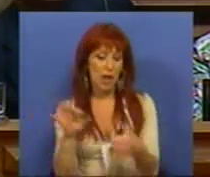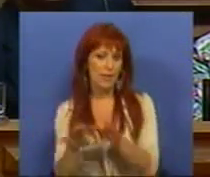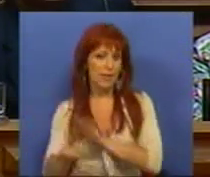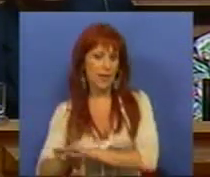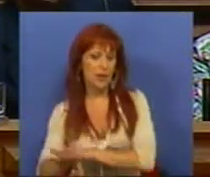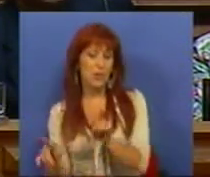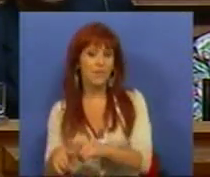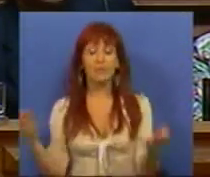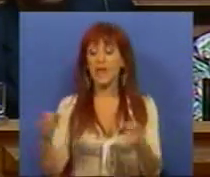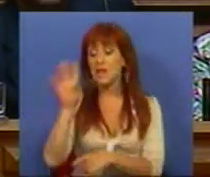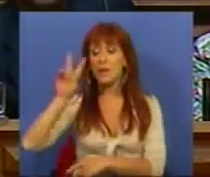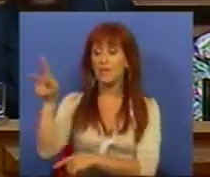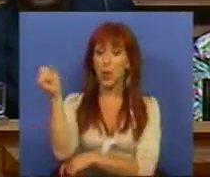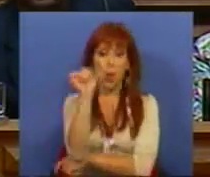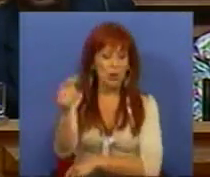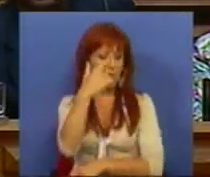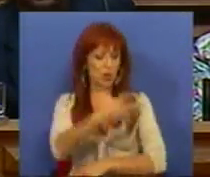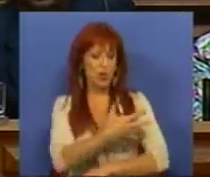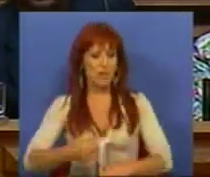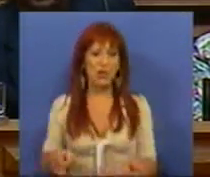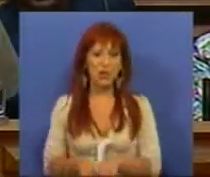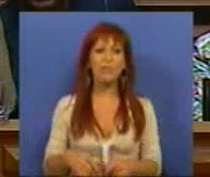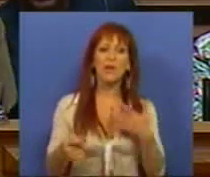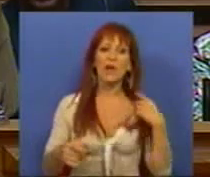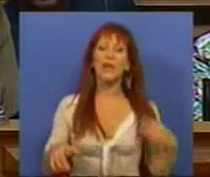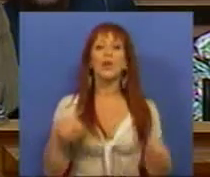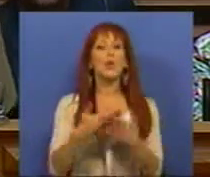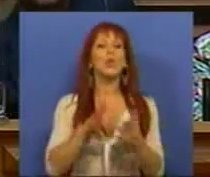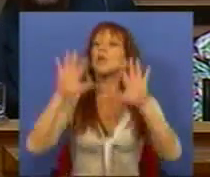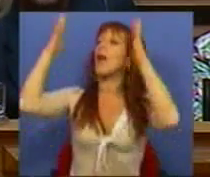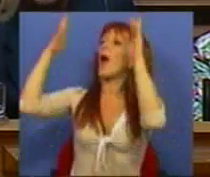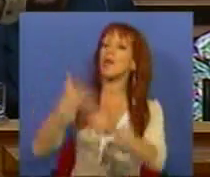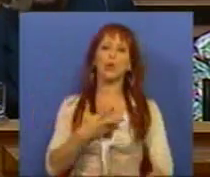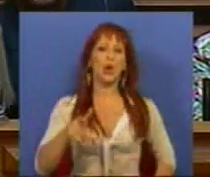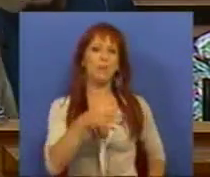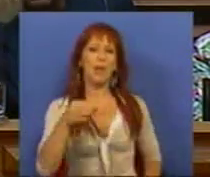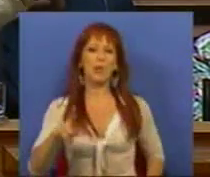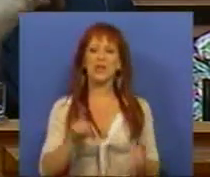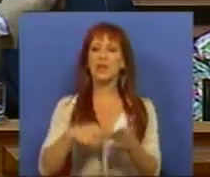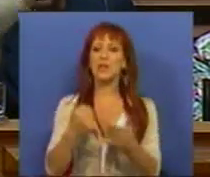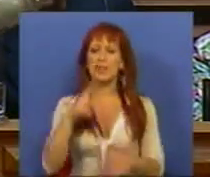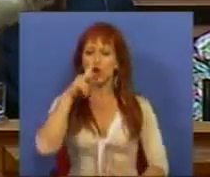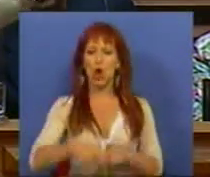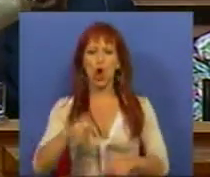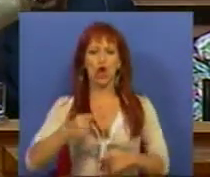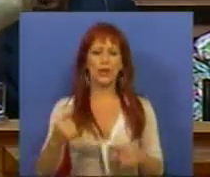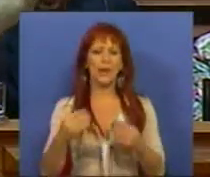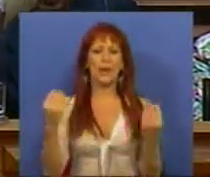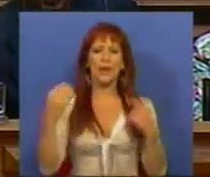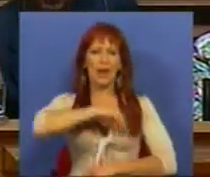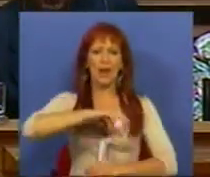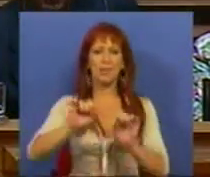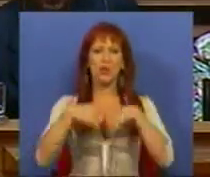direita, é claro que se vira contra os desempregados. Vai ter todo o aplauso do Dr. Paulo Portas, sempre que cortar no rendimento social.